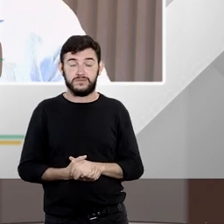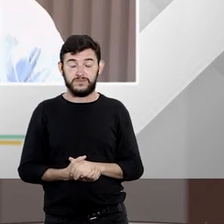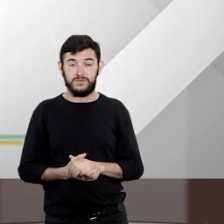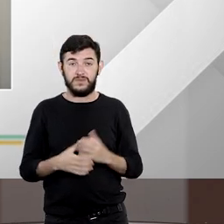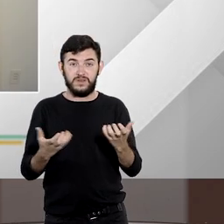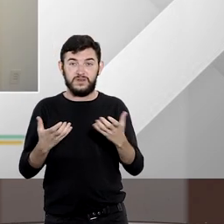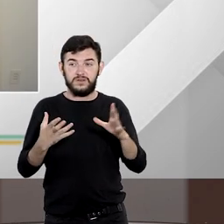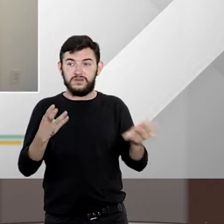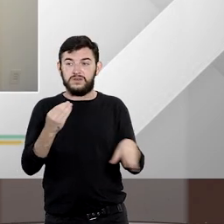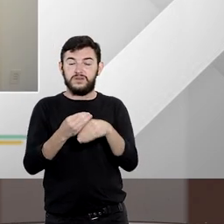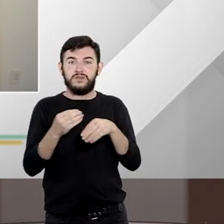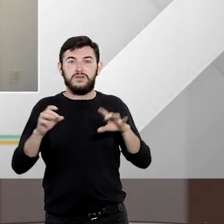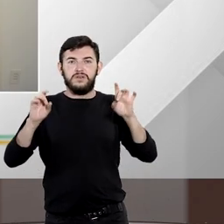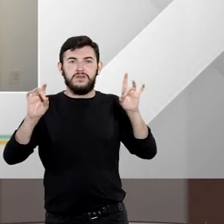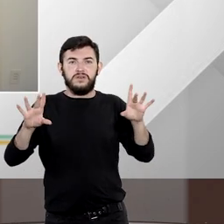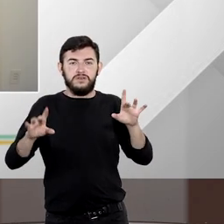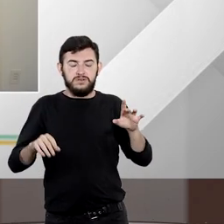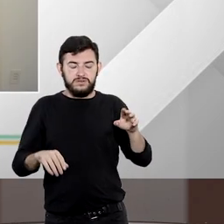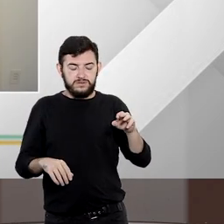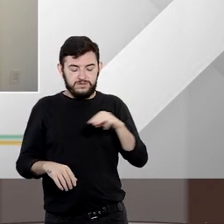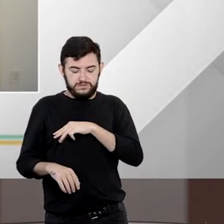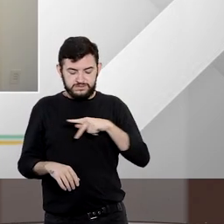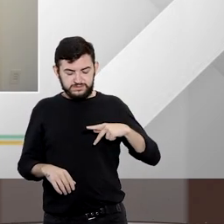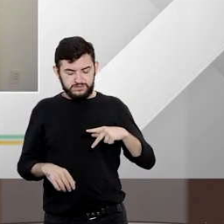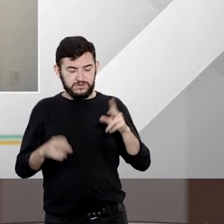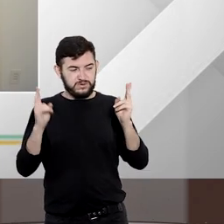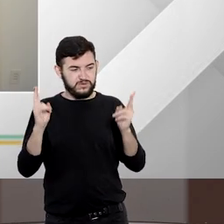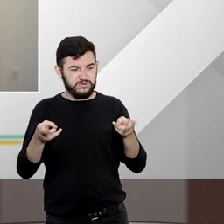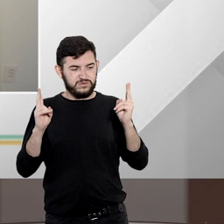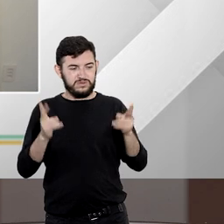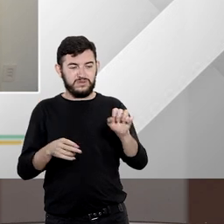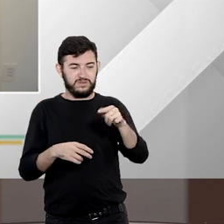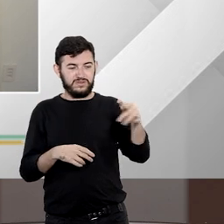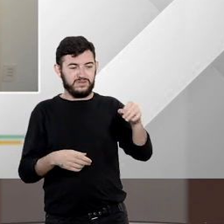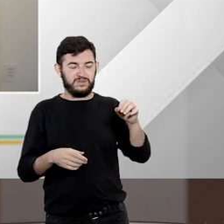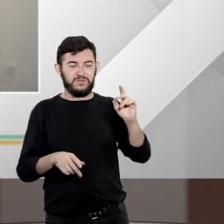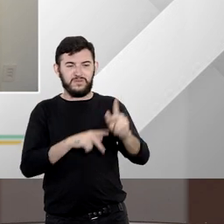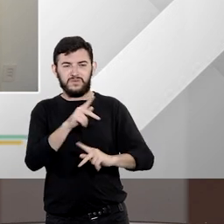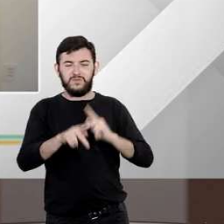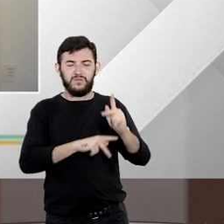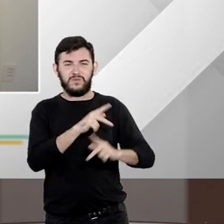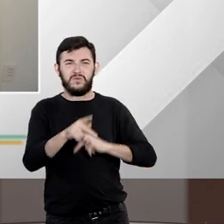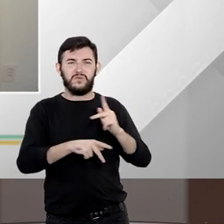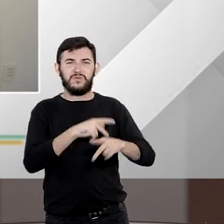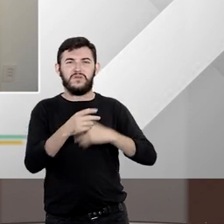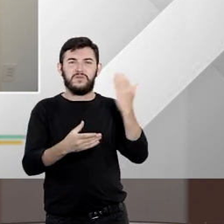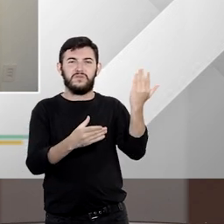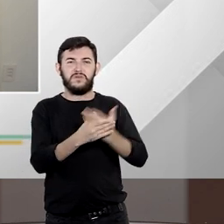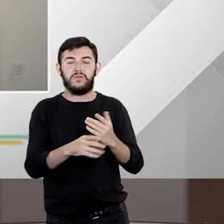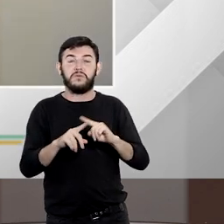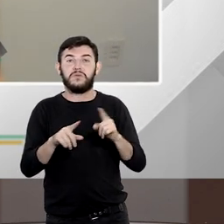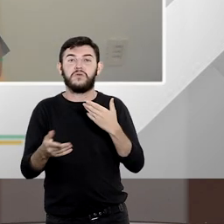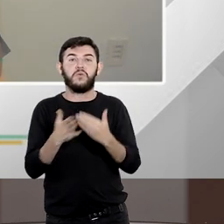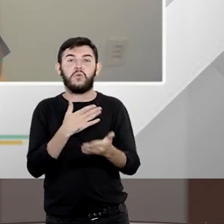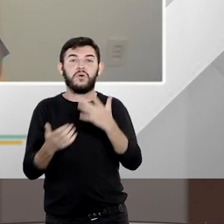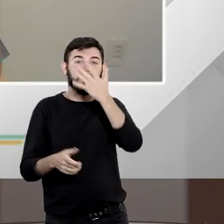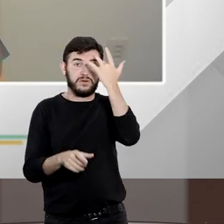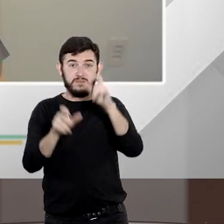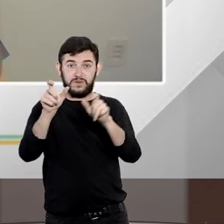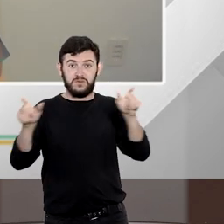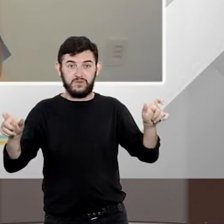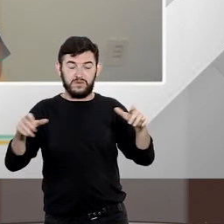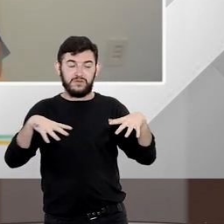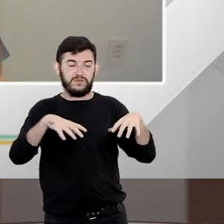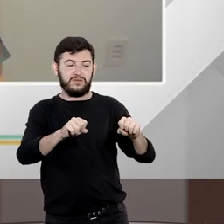complementar que não só o Ministério Público pode dar continuidade à ação popular em caso de desistência como qualquer cidadão dentro de